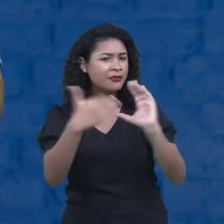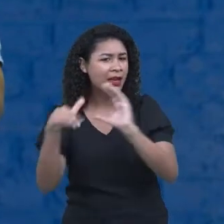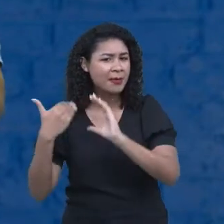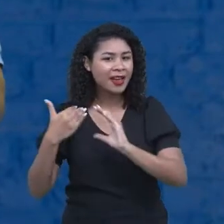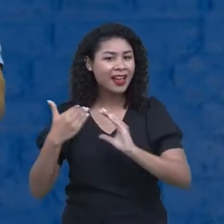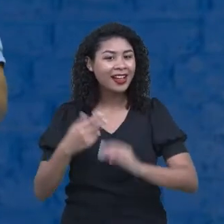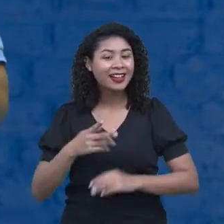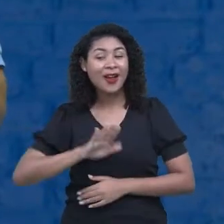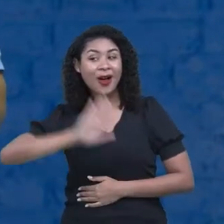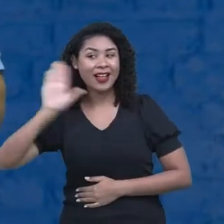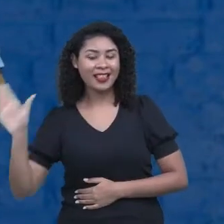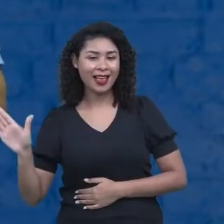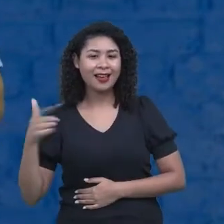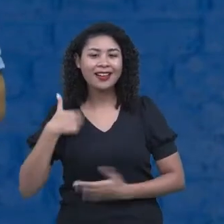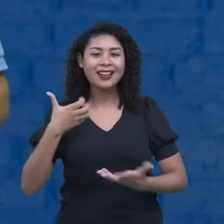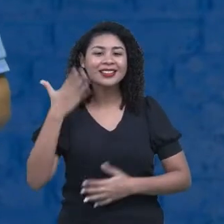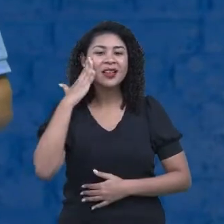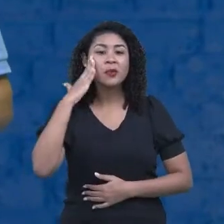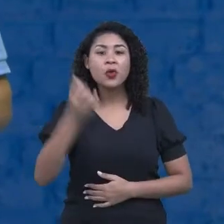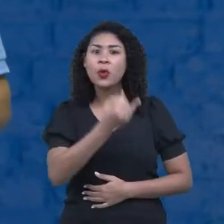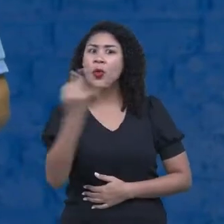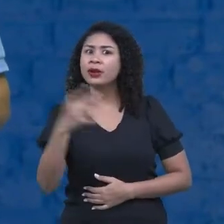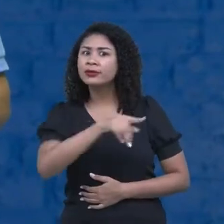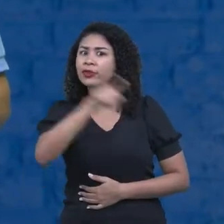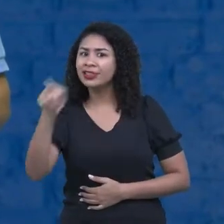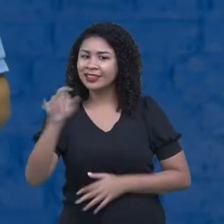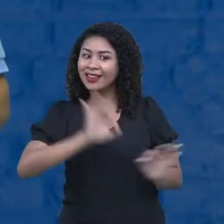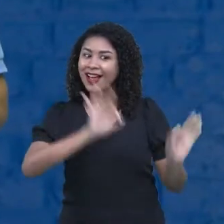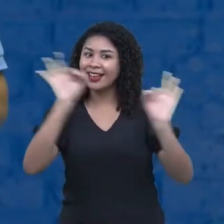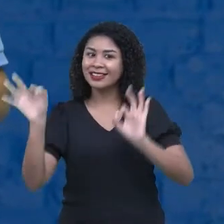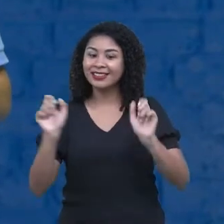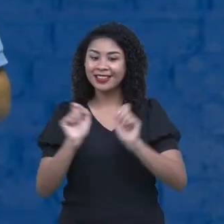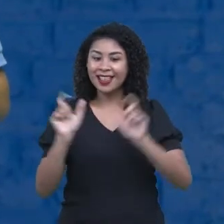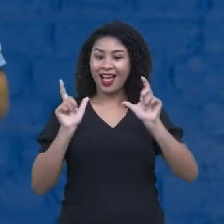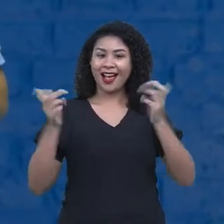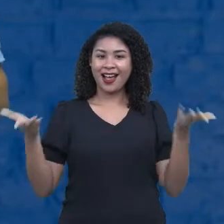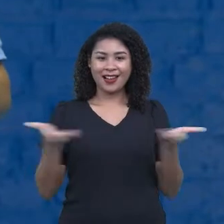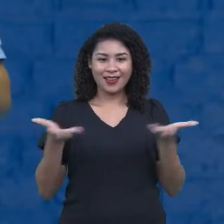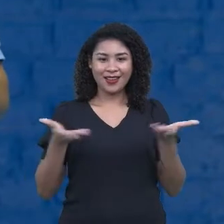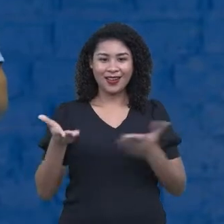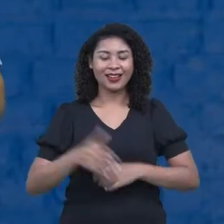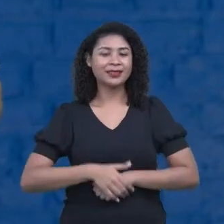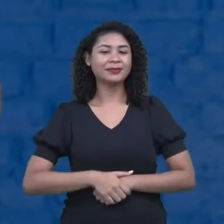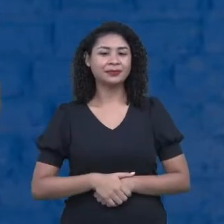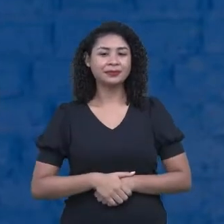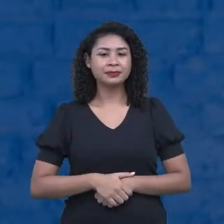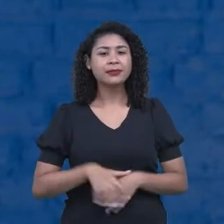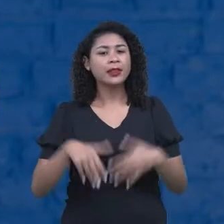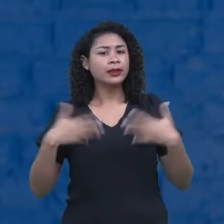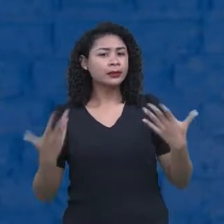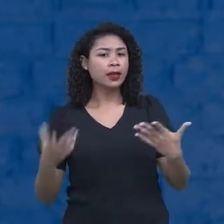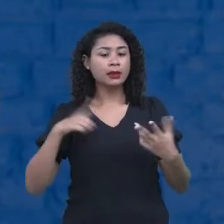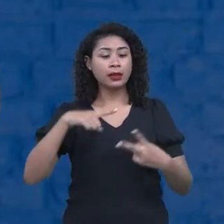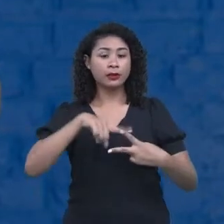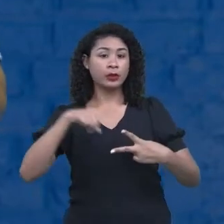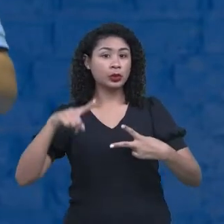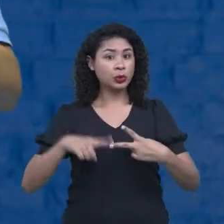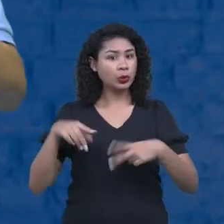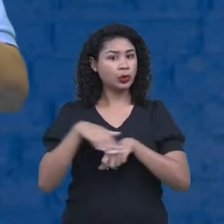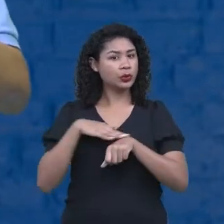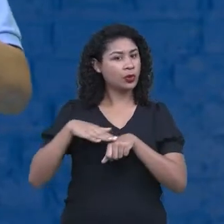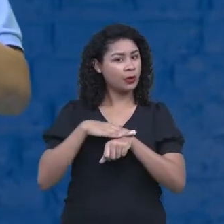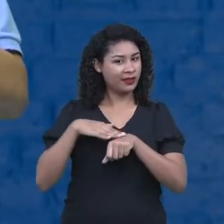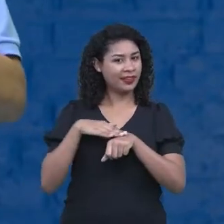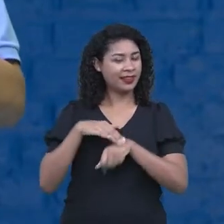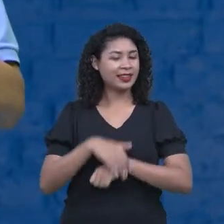quantos estão aí antenados, ligados no nosso Psicossocial, certo? E aí, nós já tivemos duas conversas, certo?